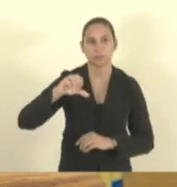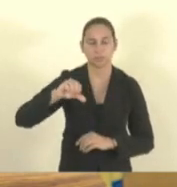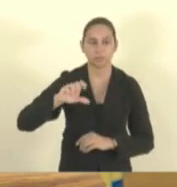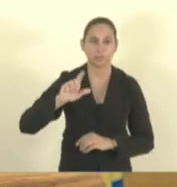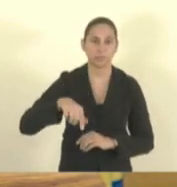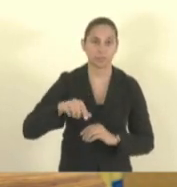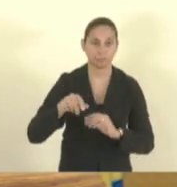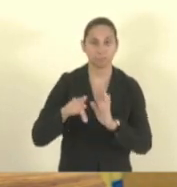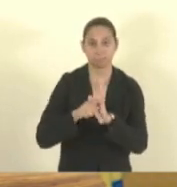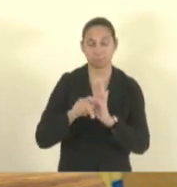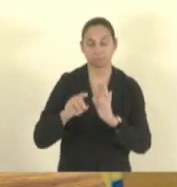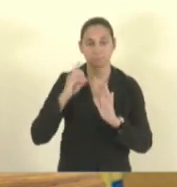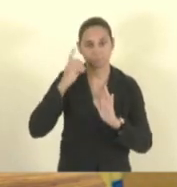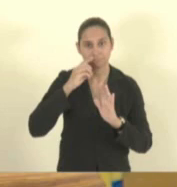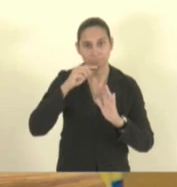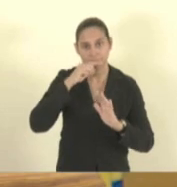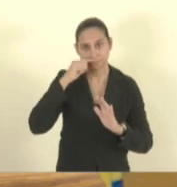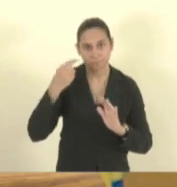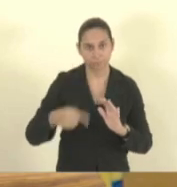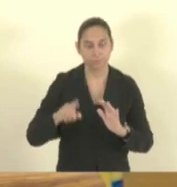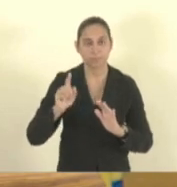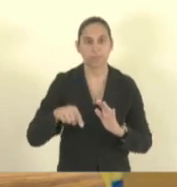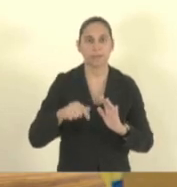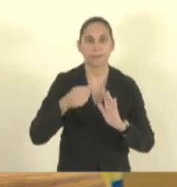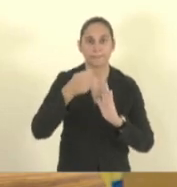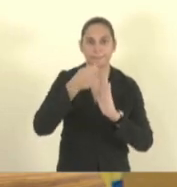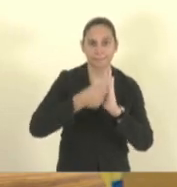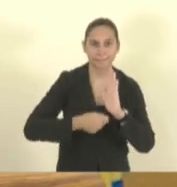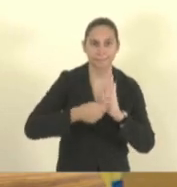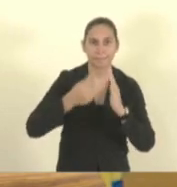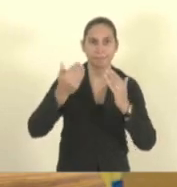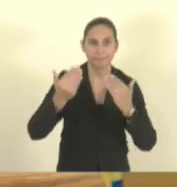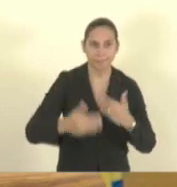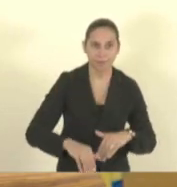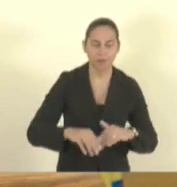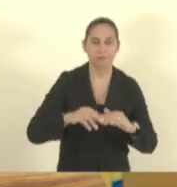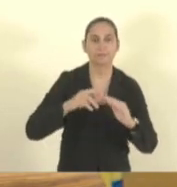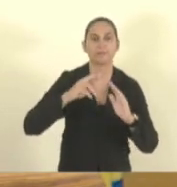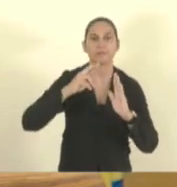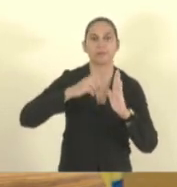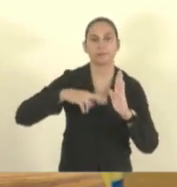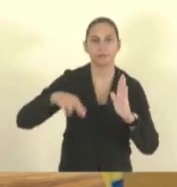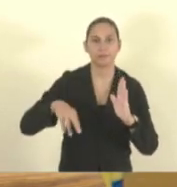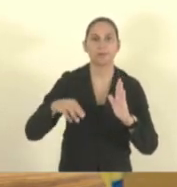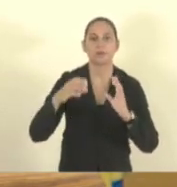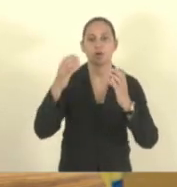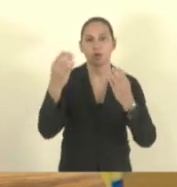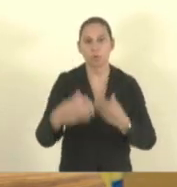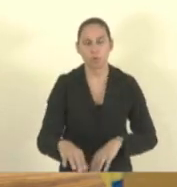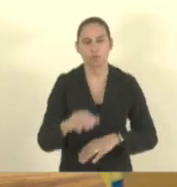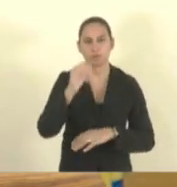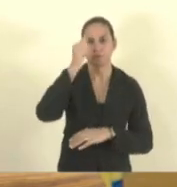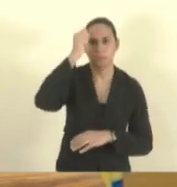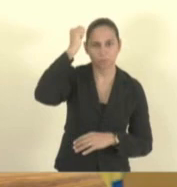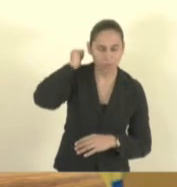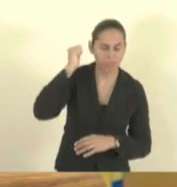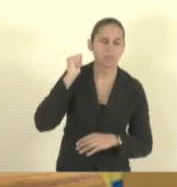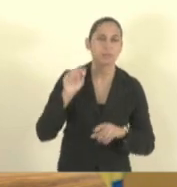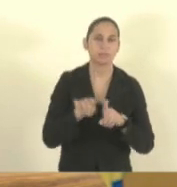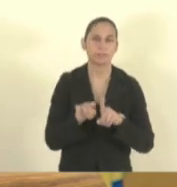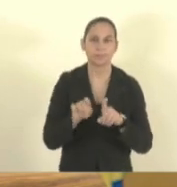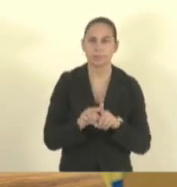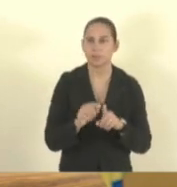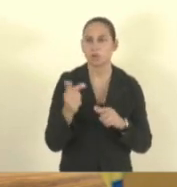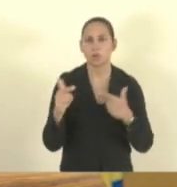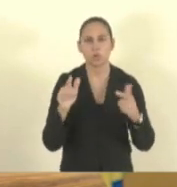que dispõe sobre a obrigatoriedade das provas de redação e questões incertativas em concursos públicos, vestibulares e processos seletivos de qualquer